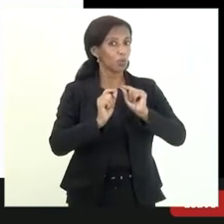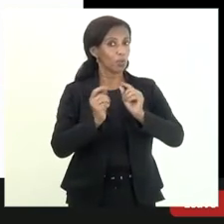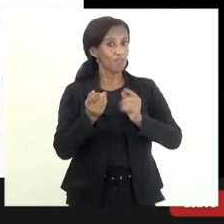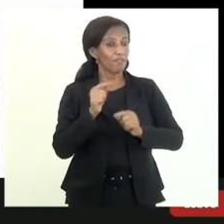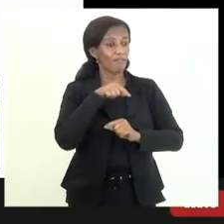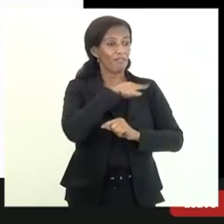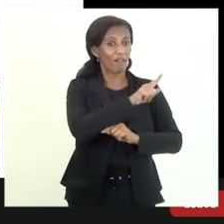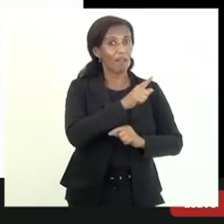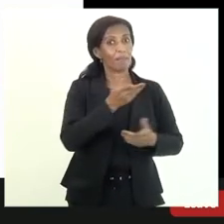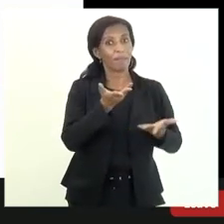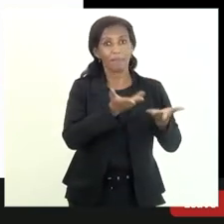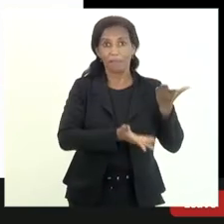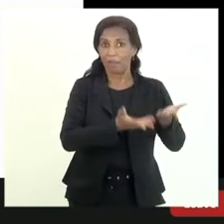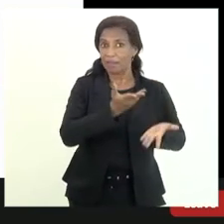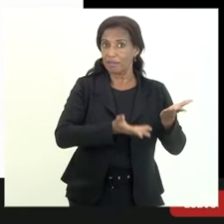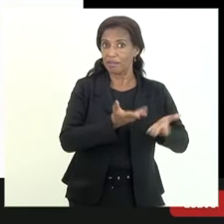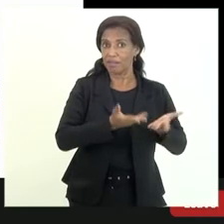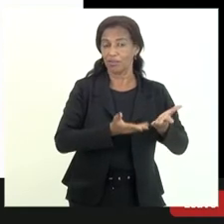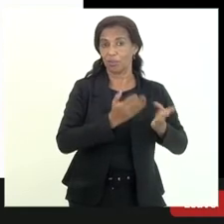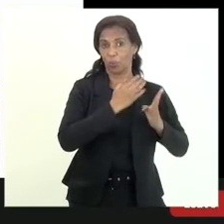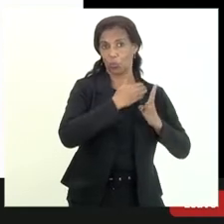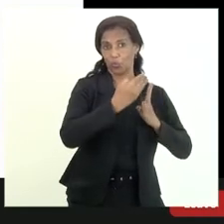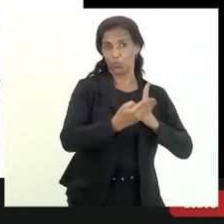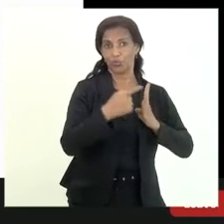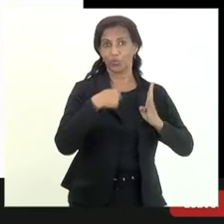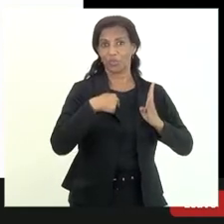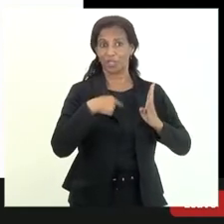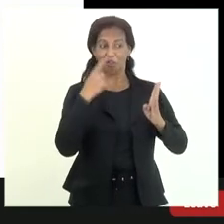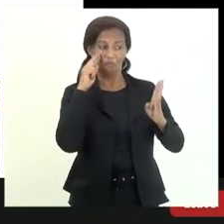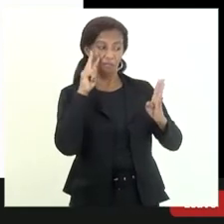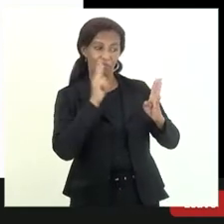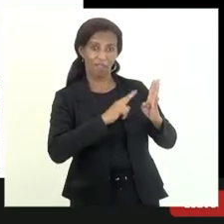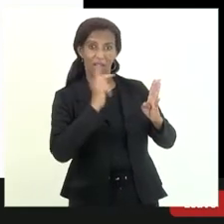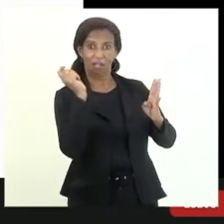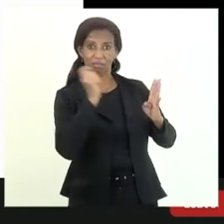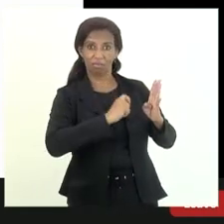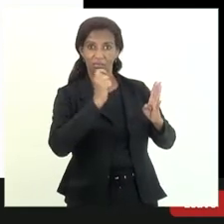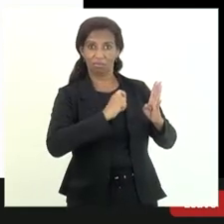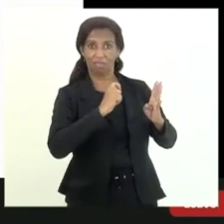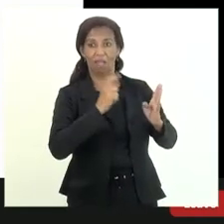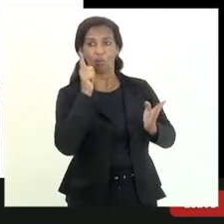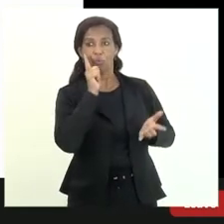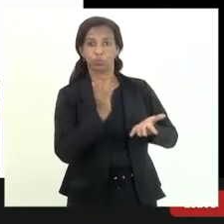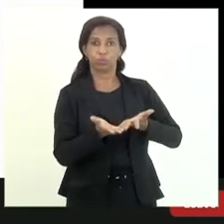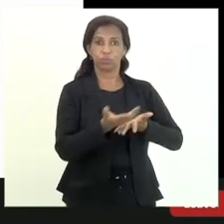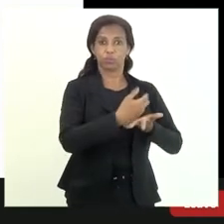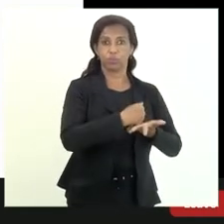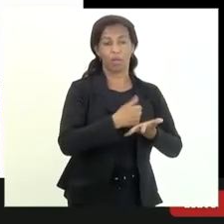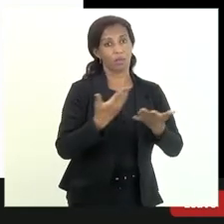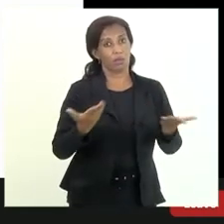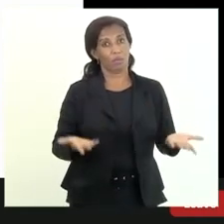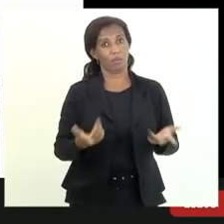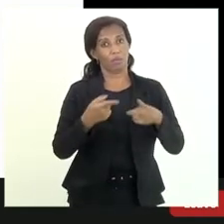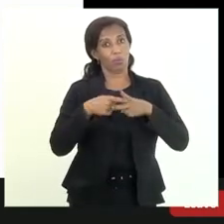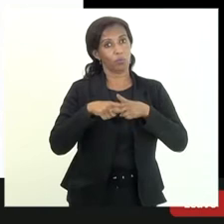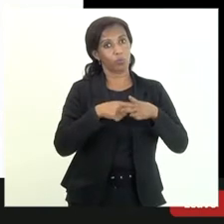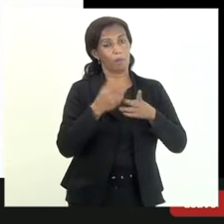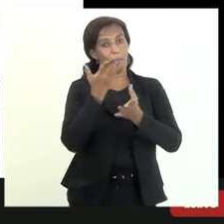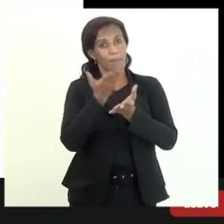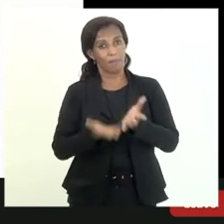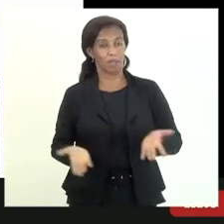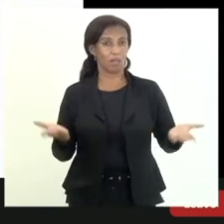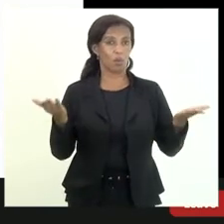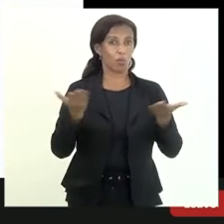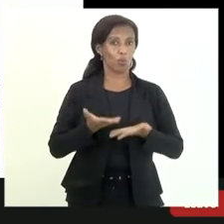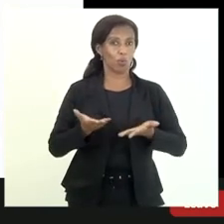balanço ou seja dos créditos que eu considerei que eles são prováveis de recuperação então obviamente o ajuste para perda neles